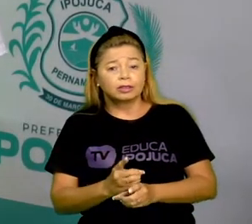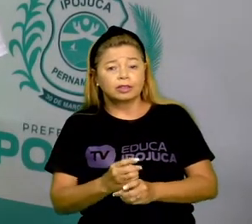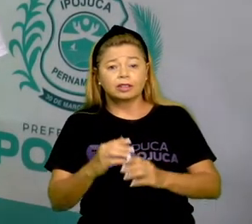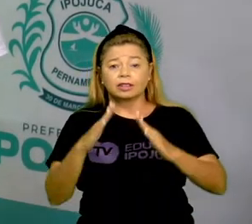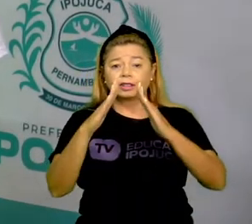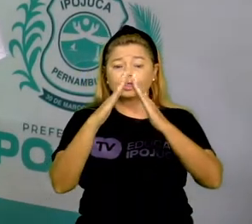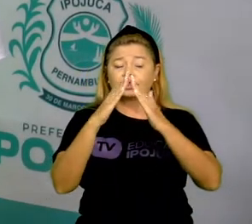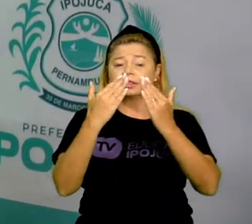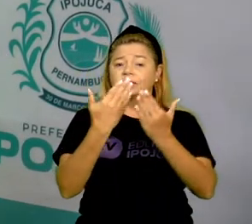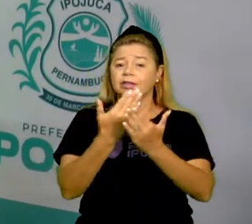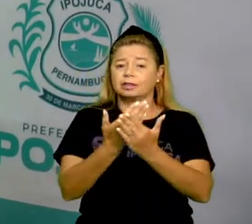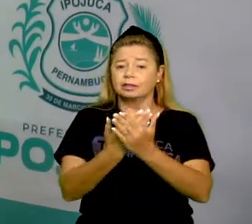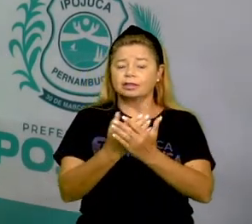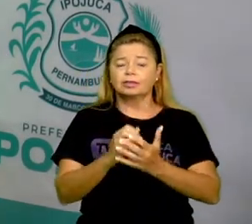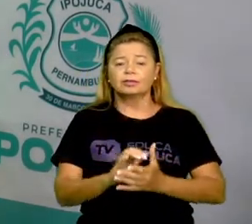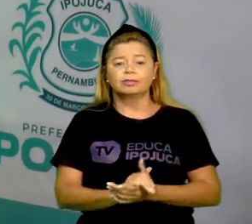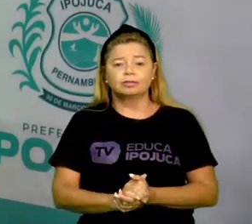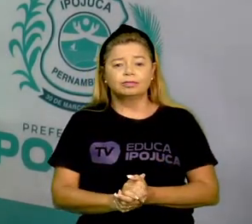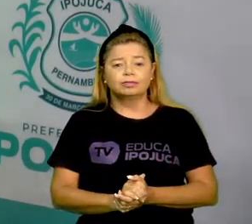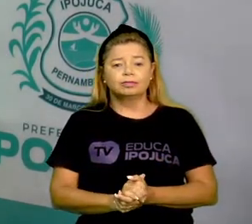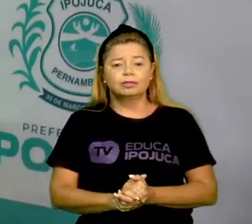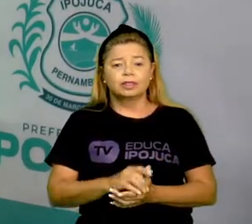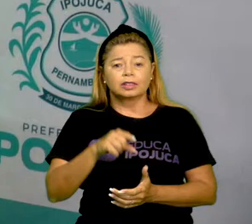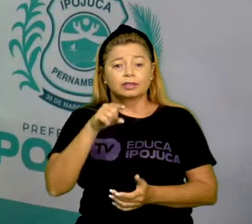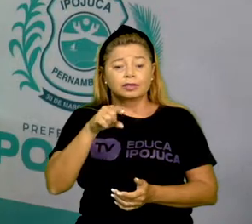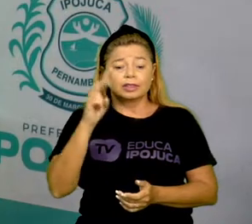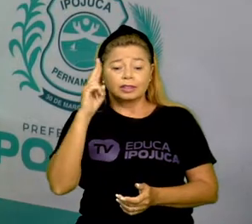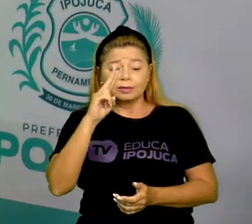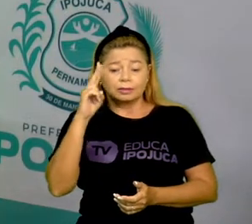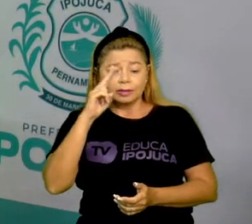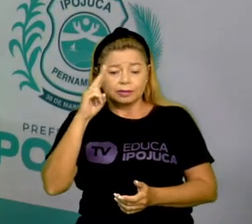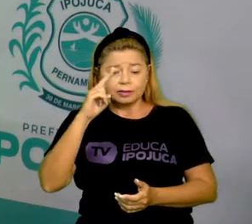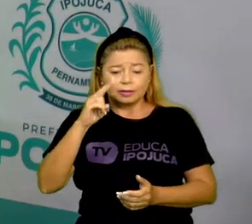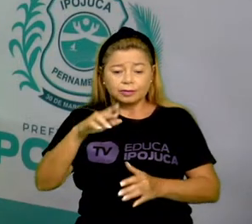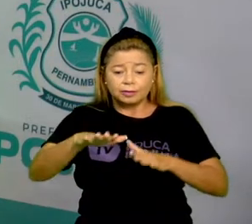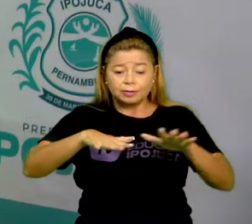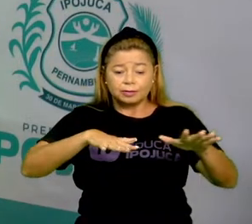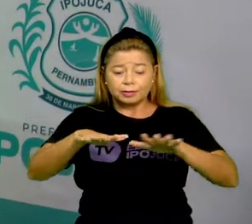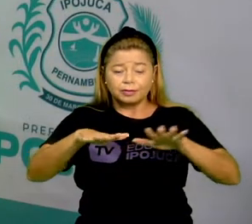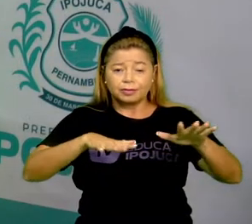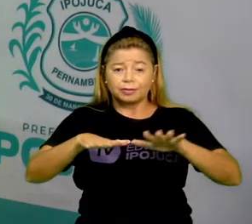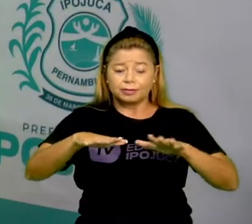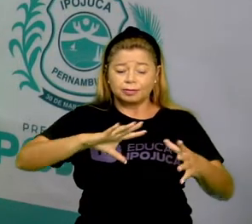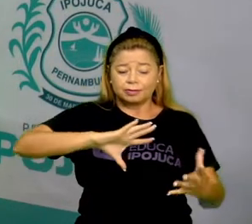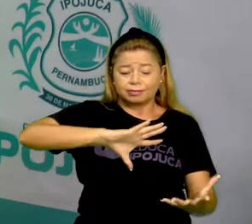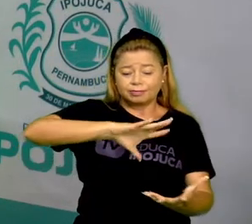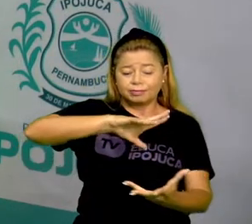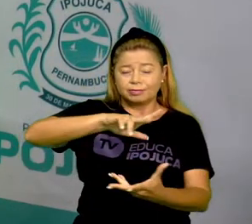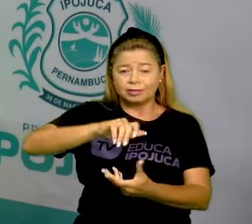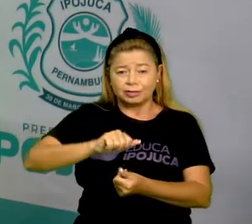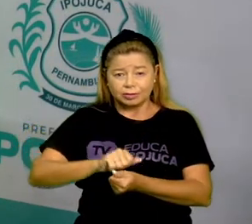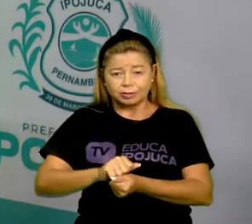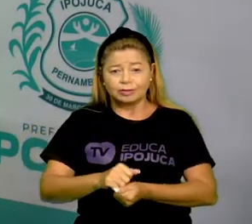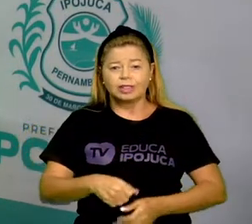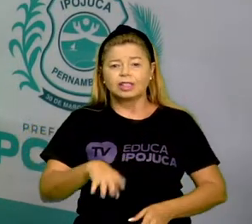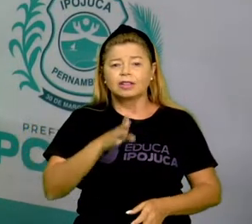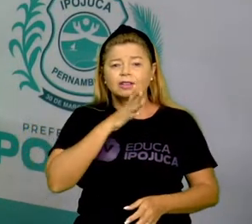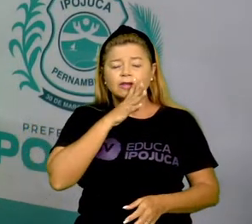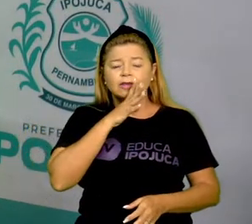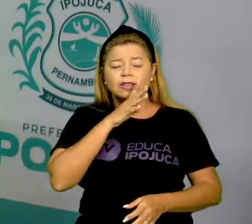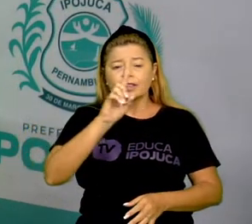escolas. E você pode movimentar ele e conhecer vários continentes, outros